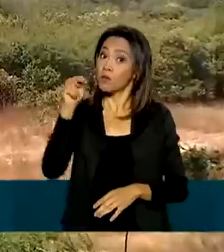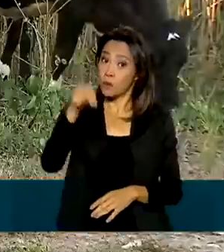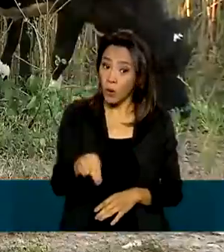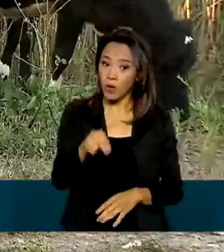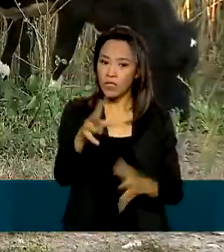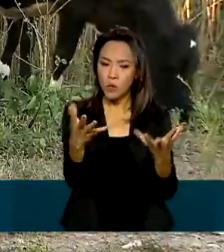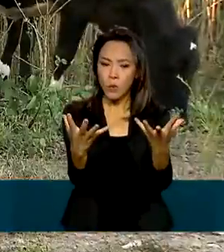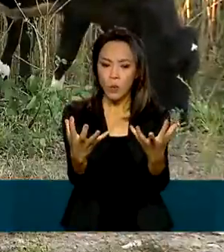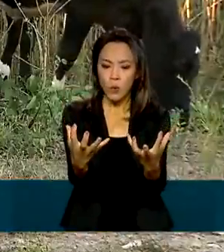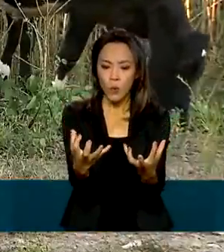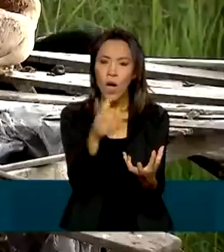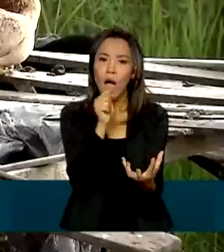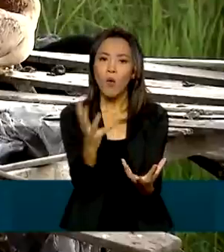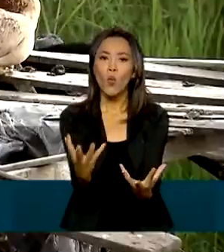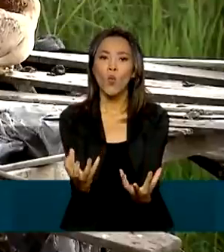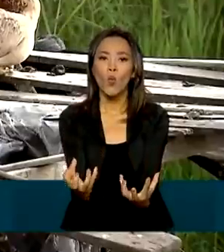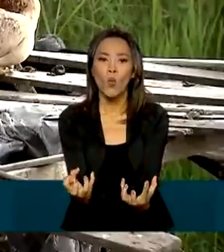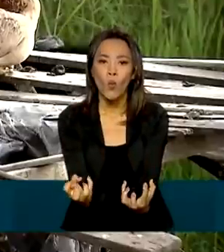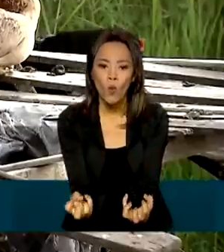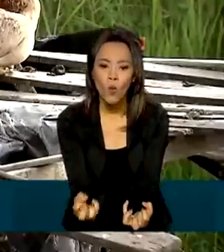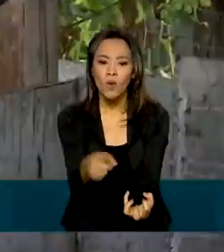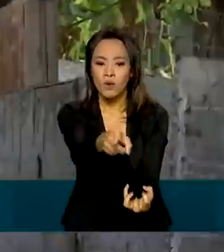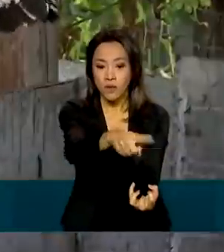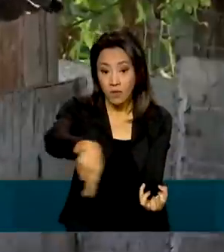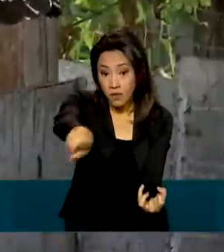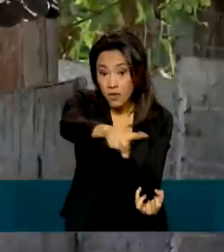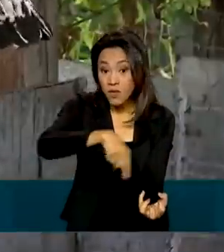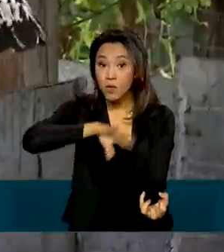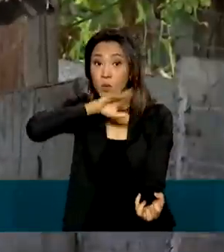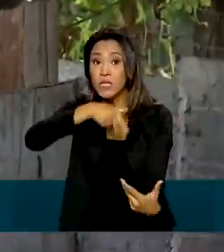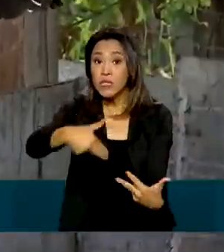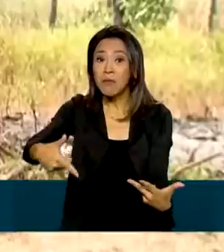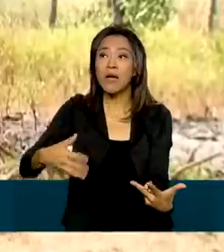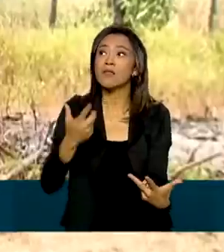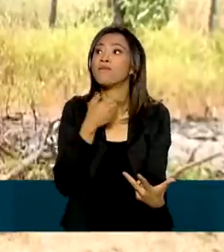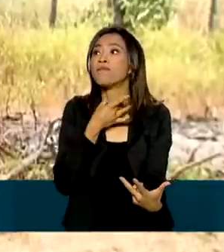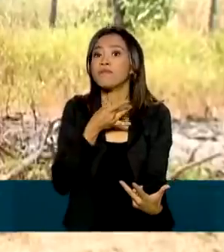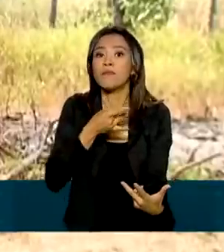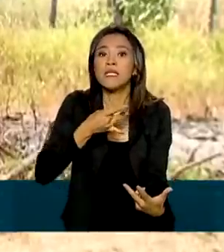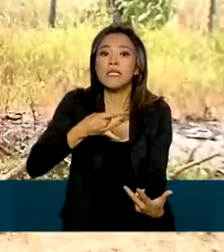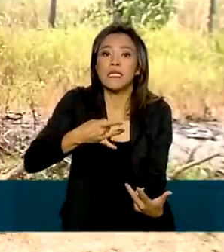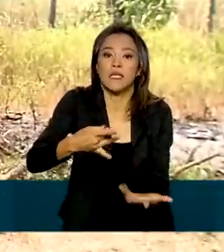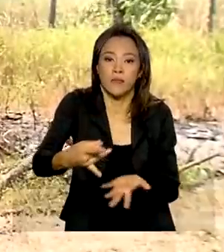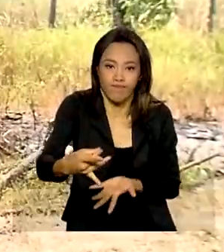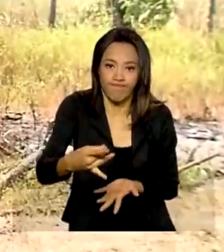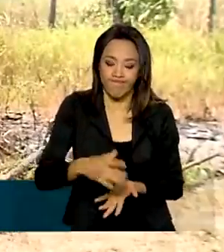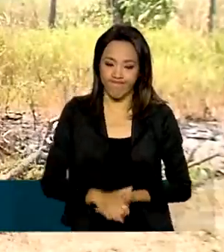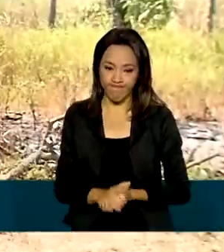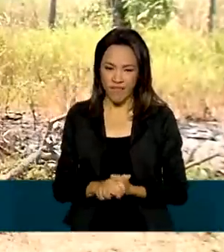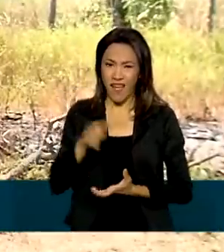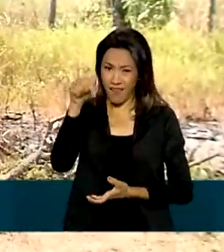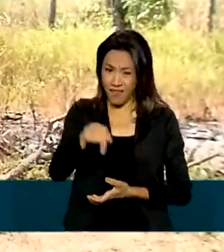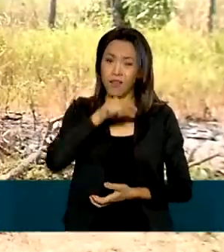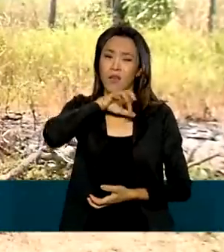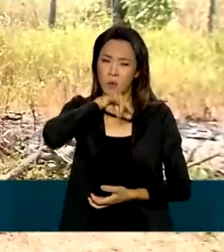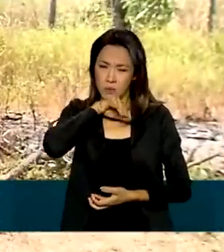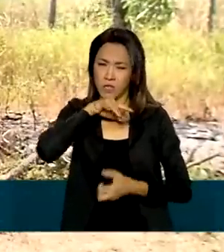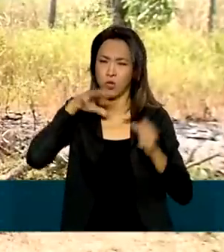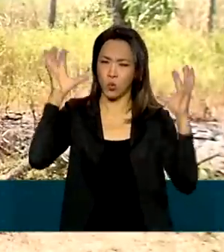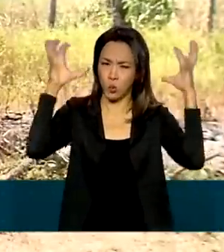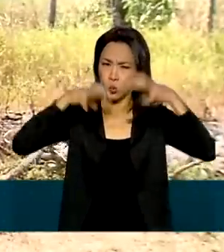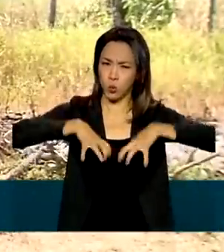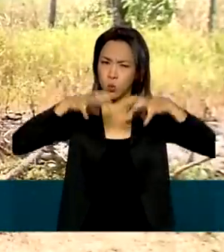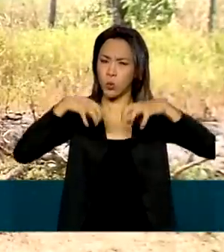secarem e as criações de gado e de aves da fazenda Taboca passarem sede. A região da gente daqui é ruim de inverno.